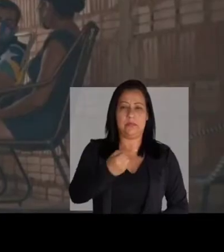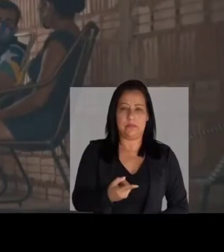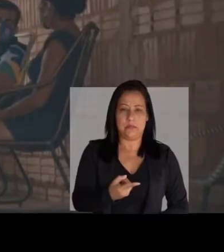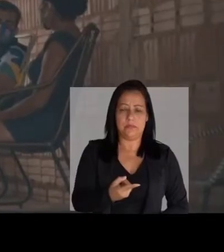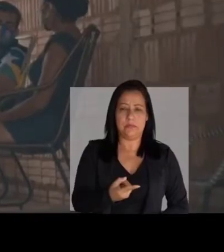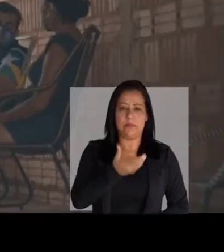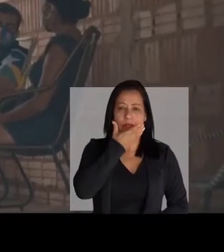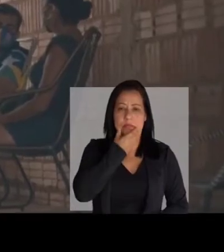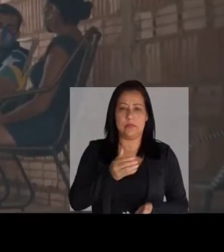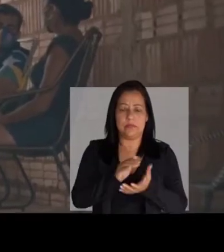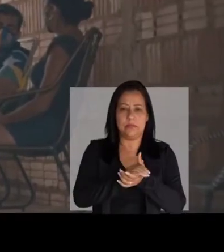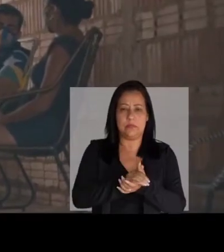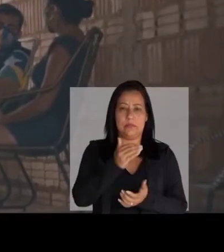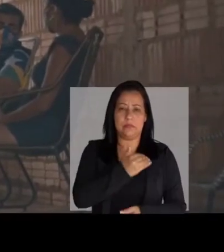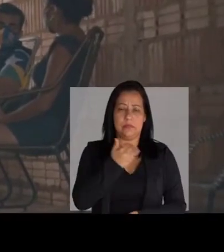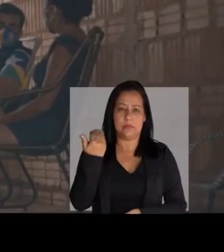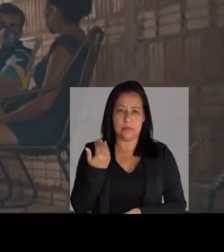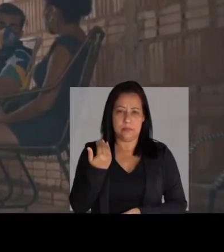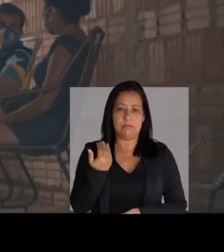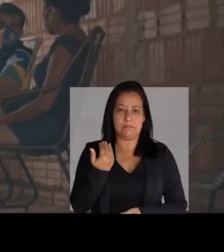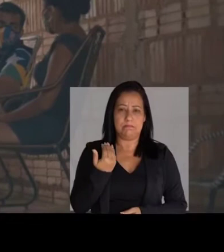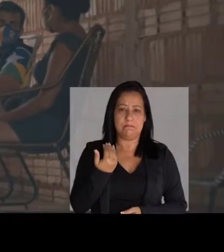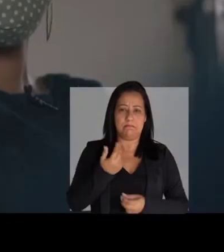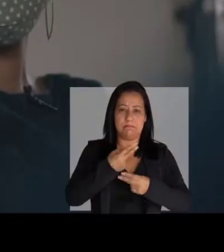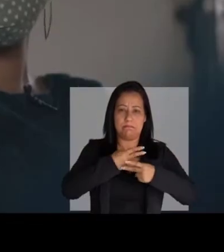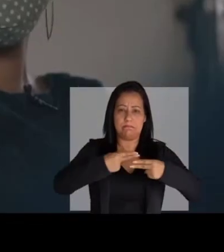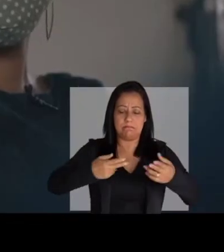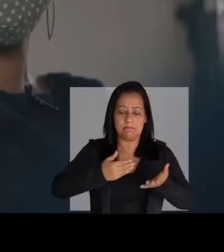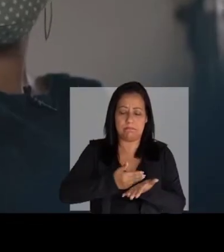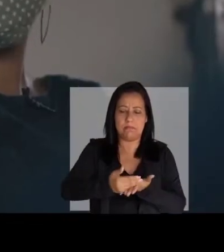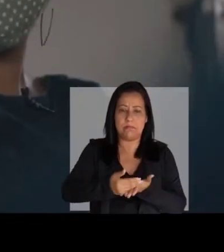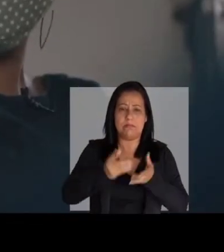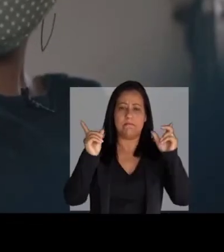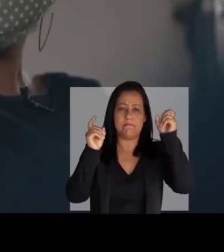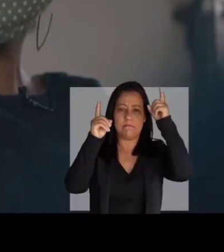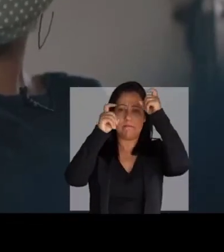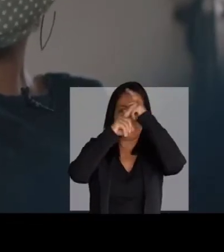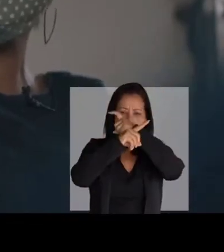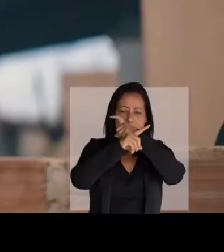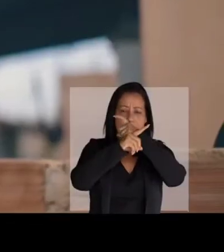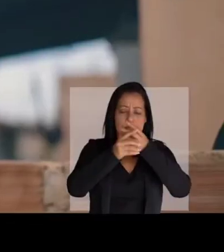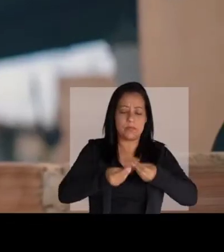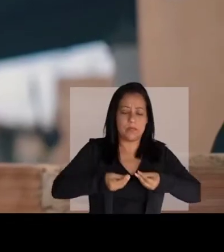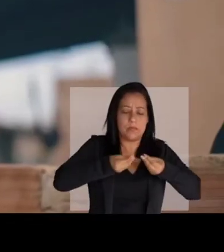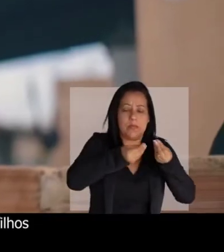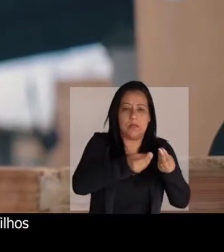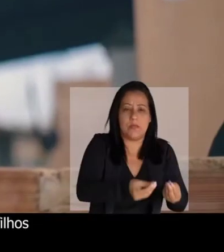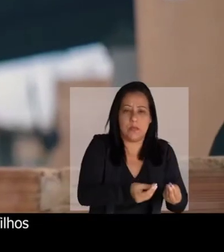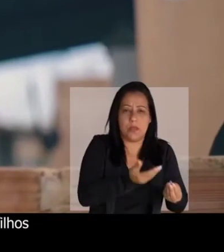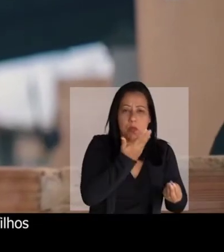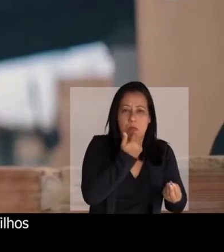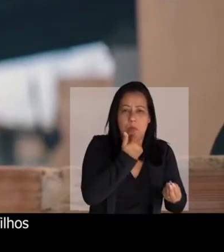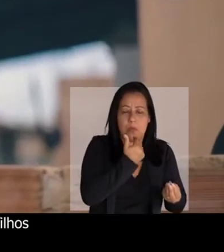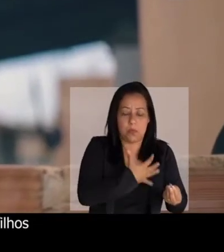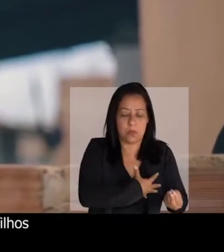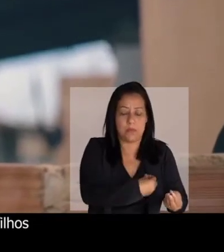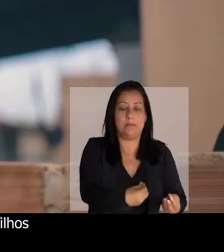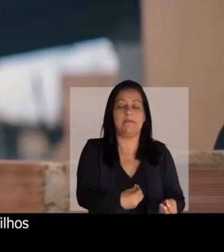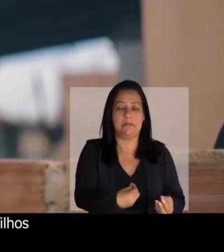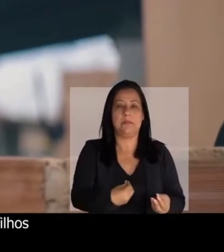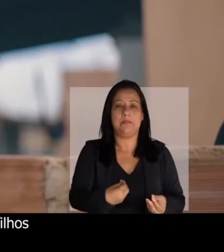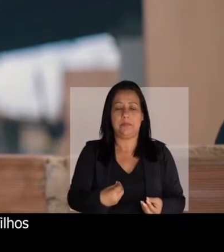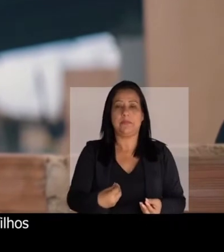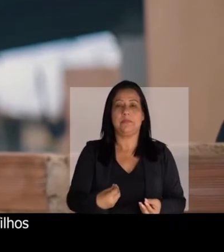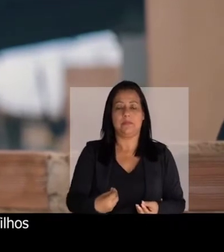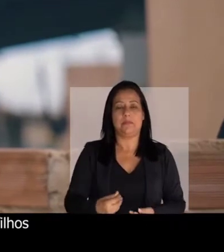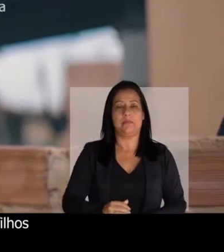Após o falecimento do meu esposo, as coisas se tornaram mais difíceis, né? Colocar o pão de cada